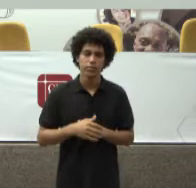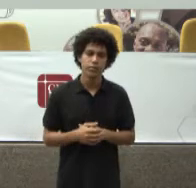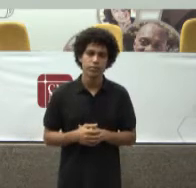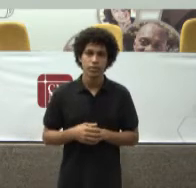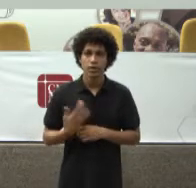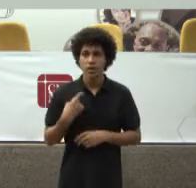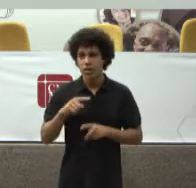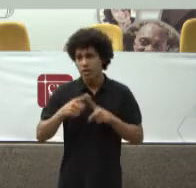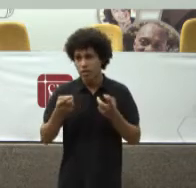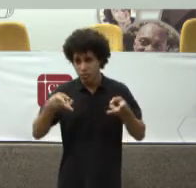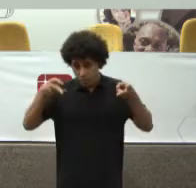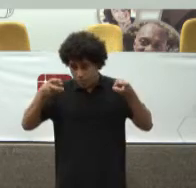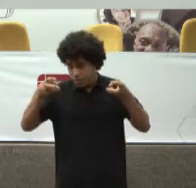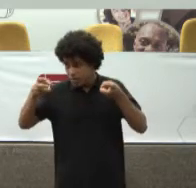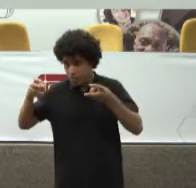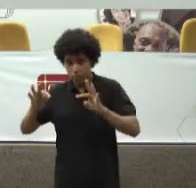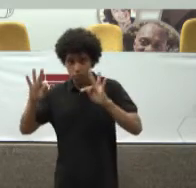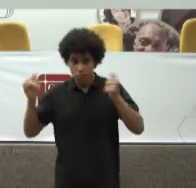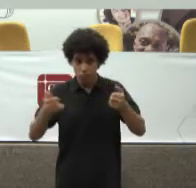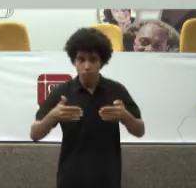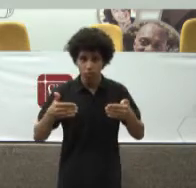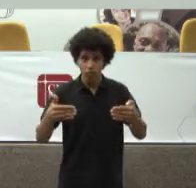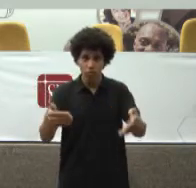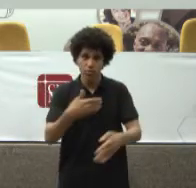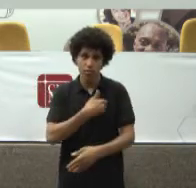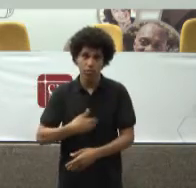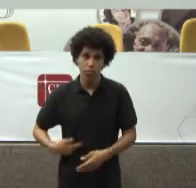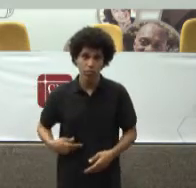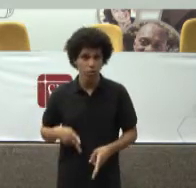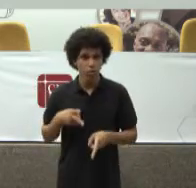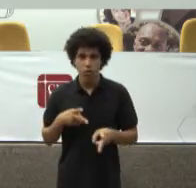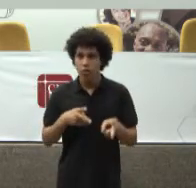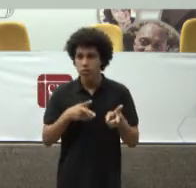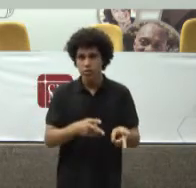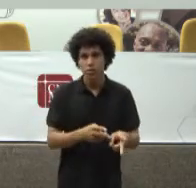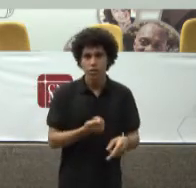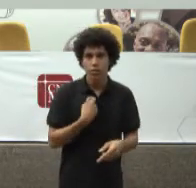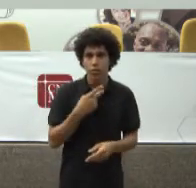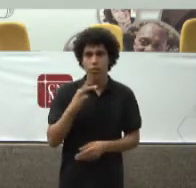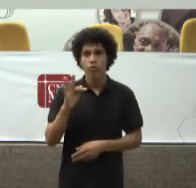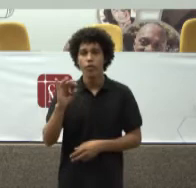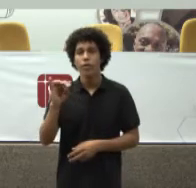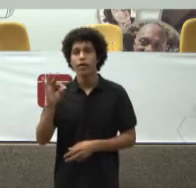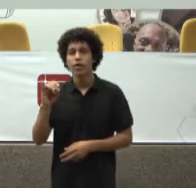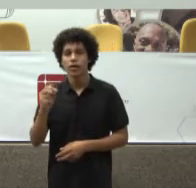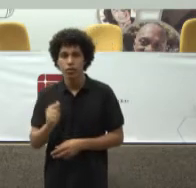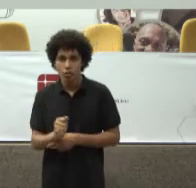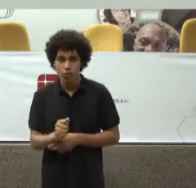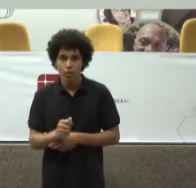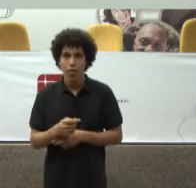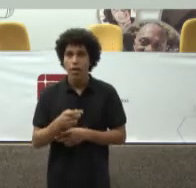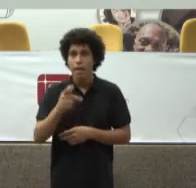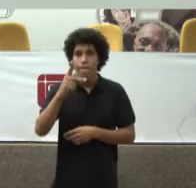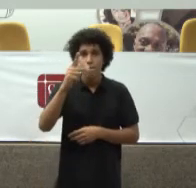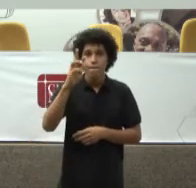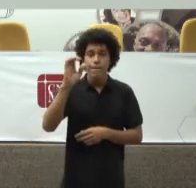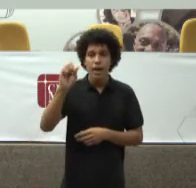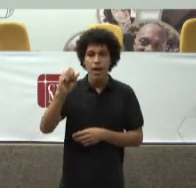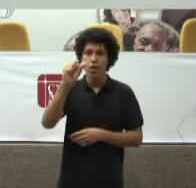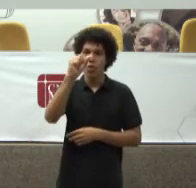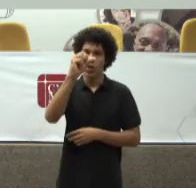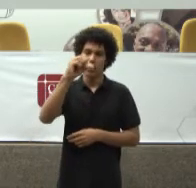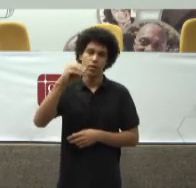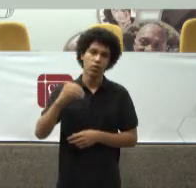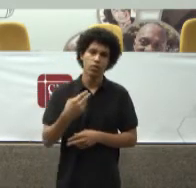nós Do Ministério Público Continuamos formatados Pré 88 Para não falar E não quero ser